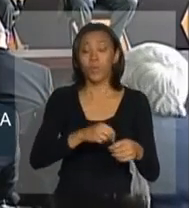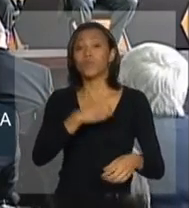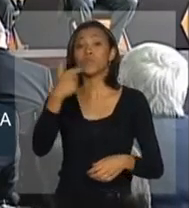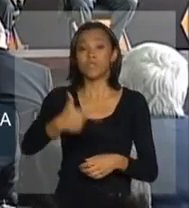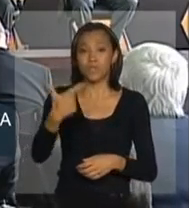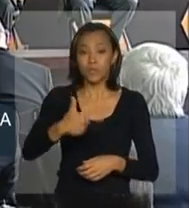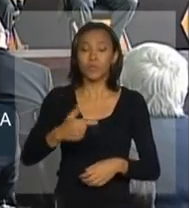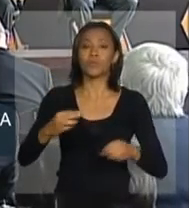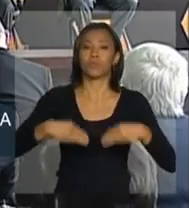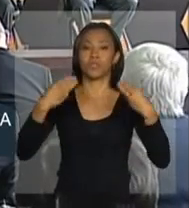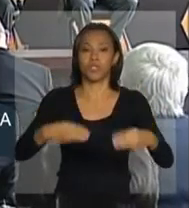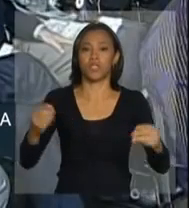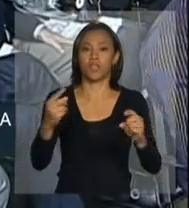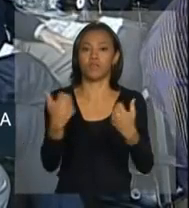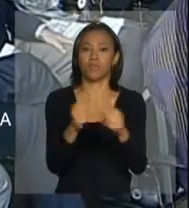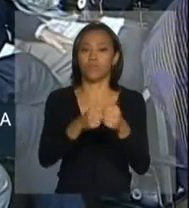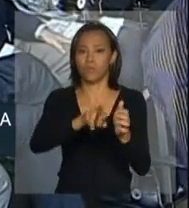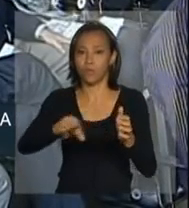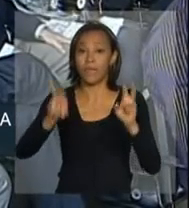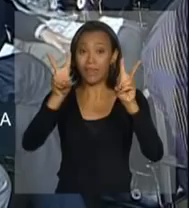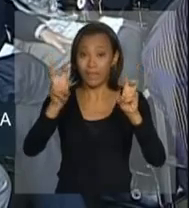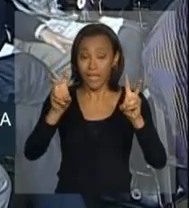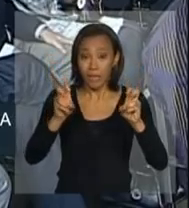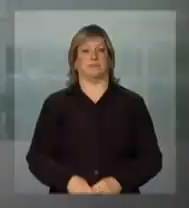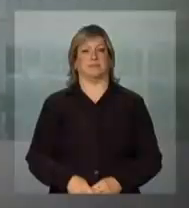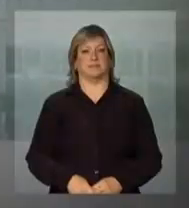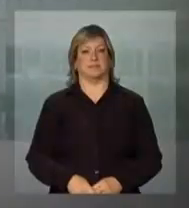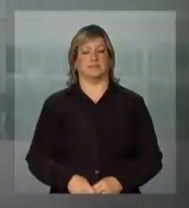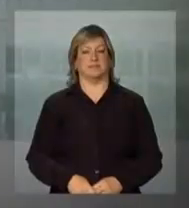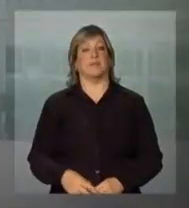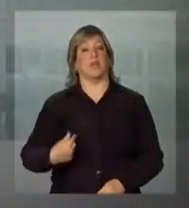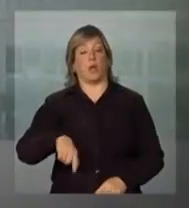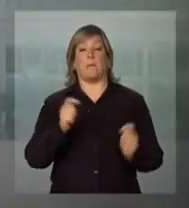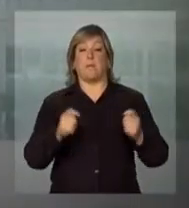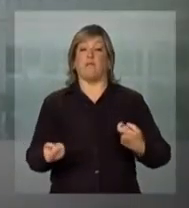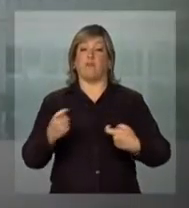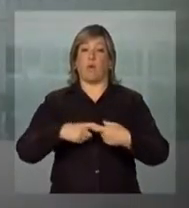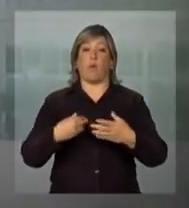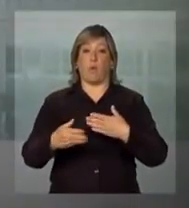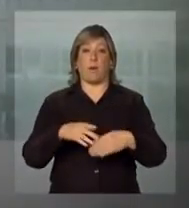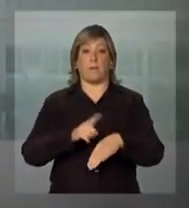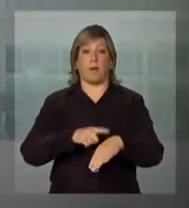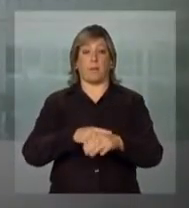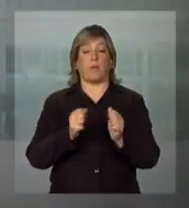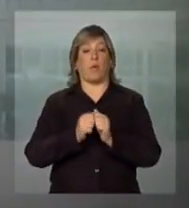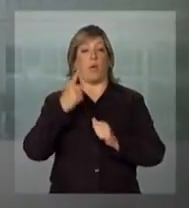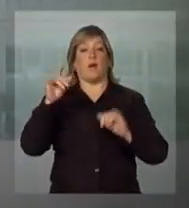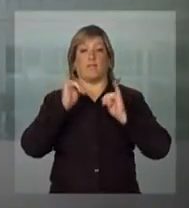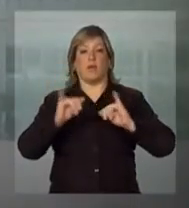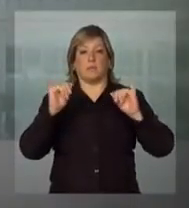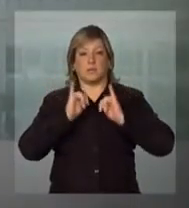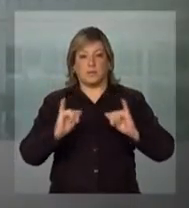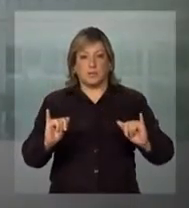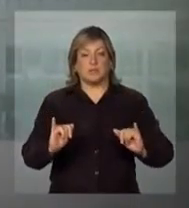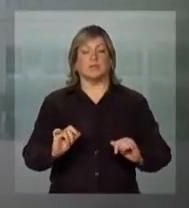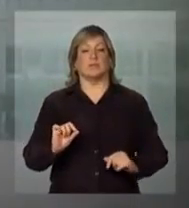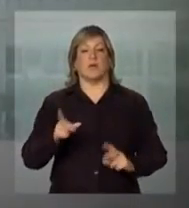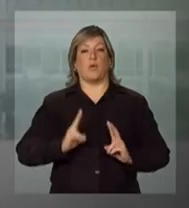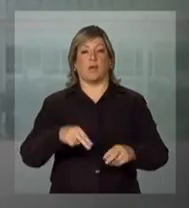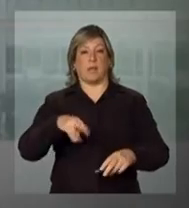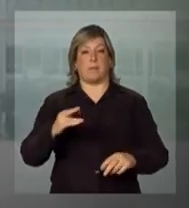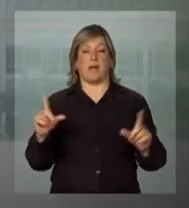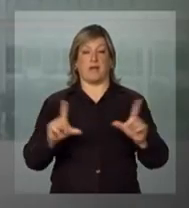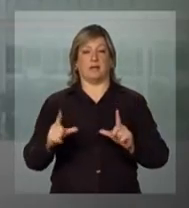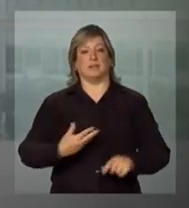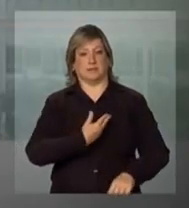Transportes, tem como tema velocidade e imprudência. E nós podemos voltar a qualquer momento com outras informações. Continue